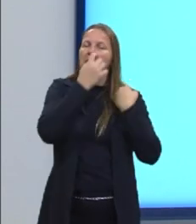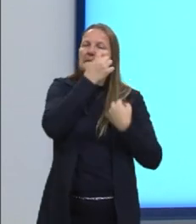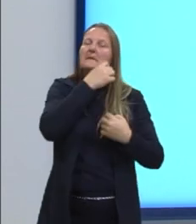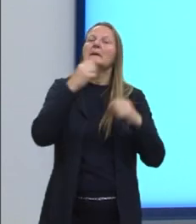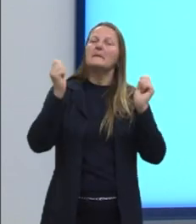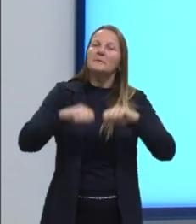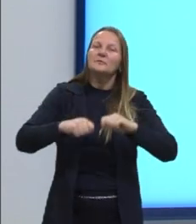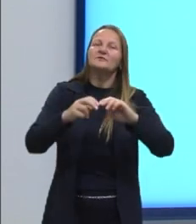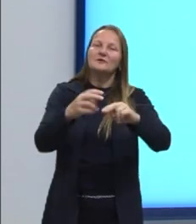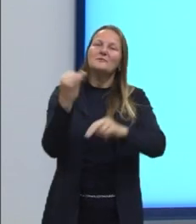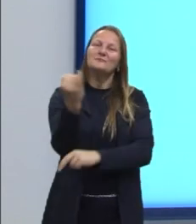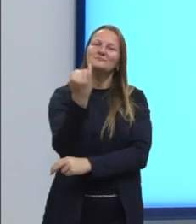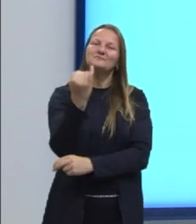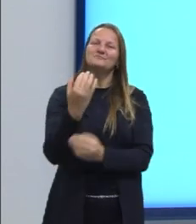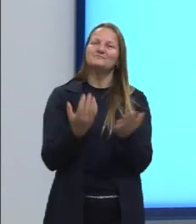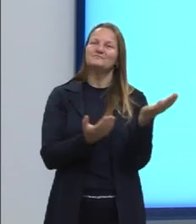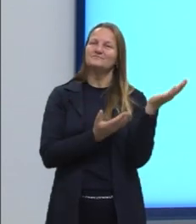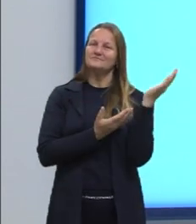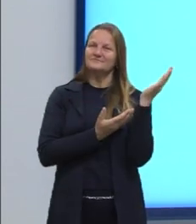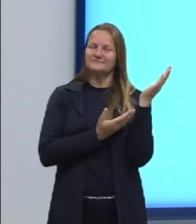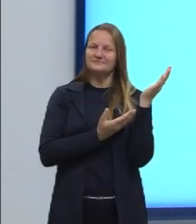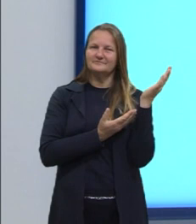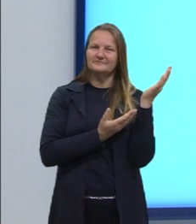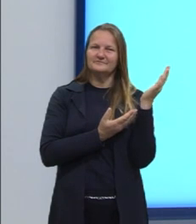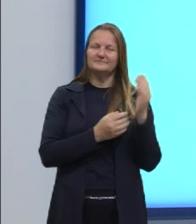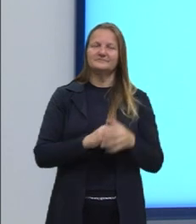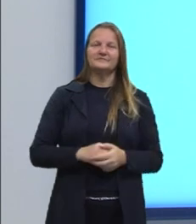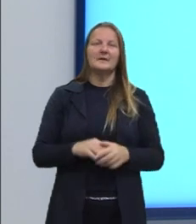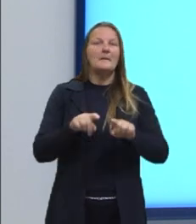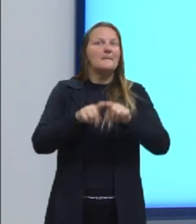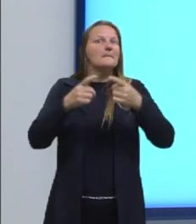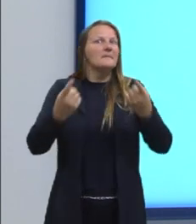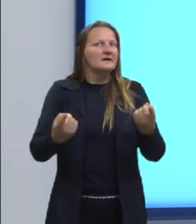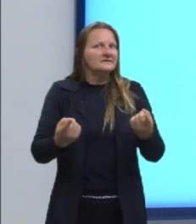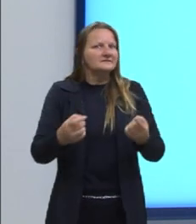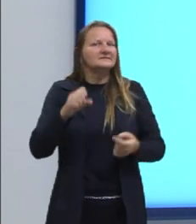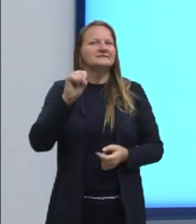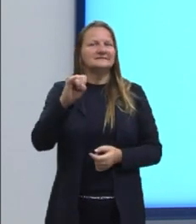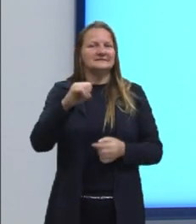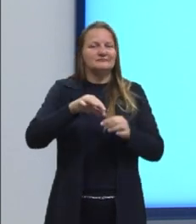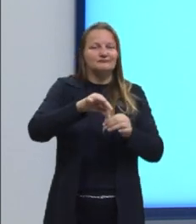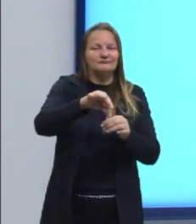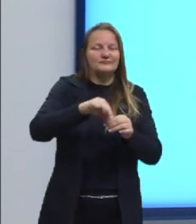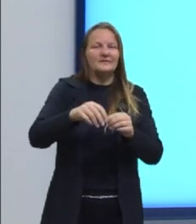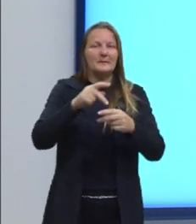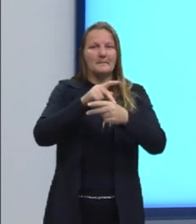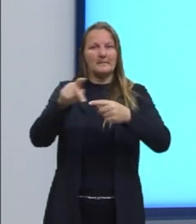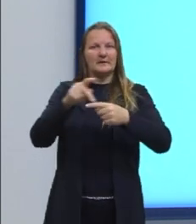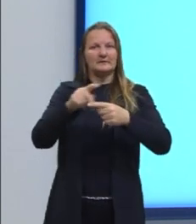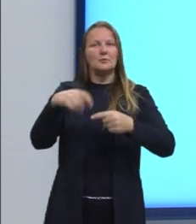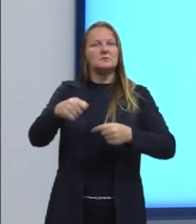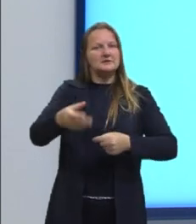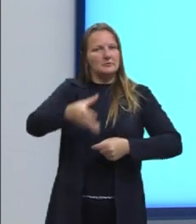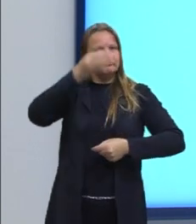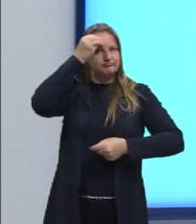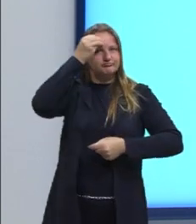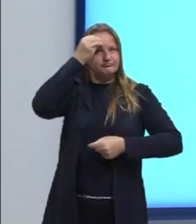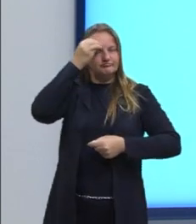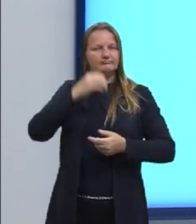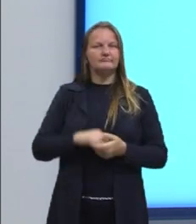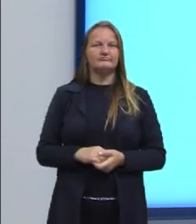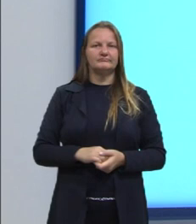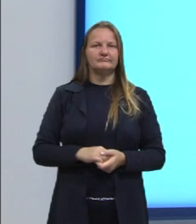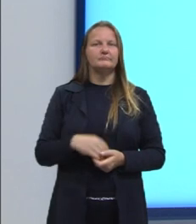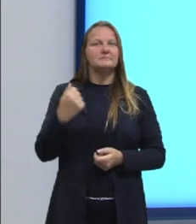enunciado, por vezes, vai trazer a informação. Mas, quando são as unidades padrão, aí ele geralmente não traz.